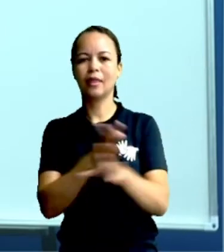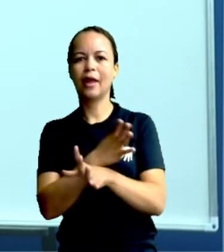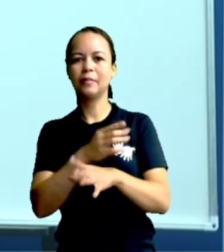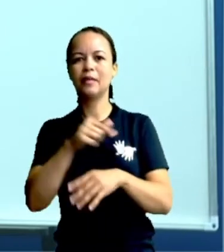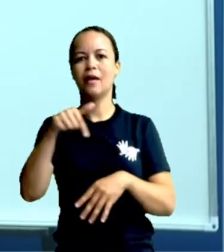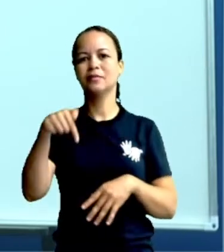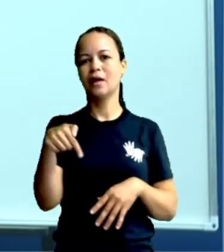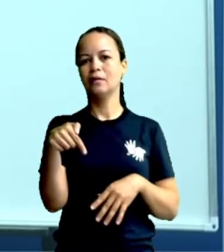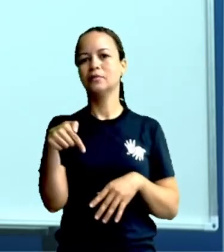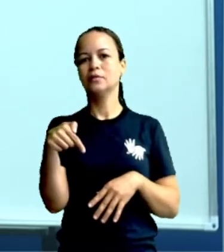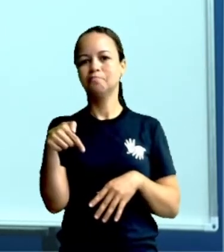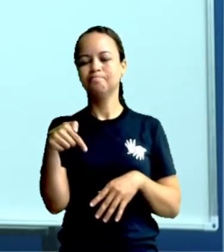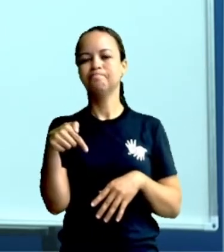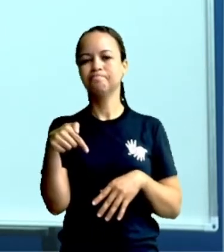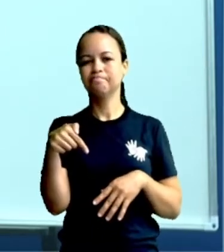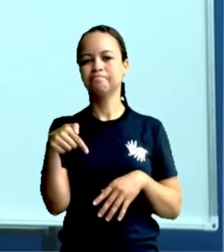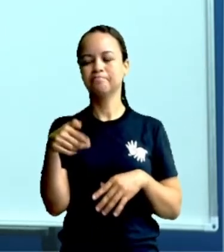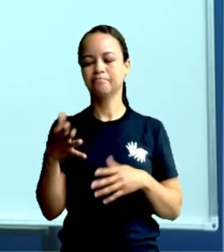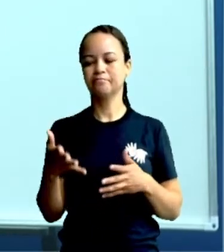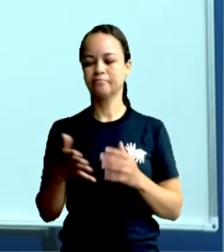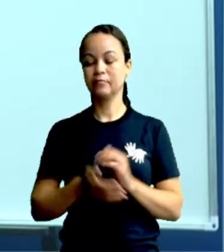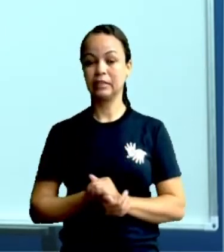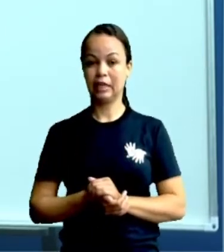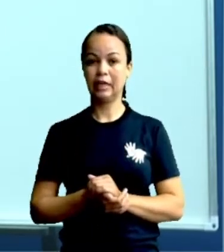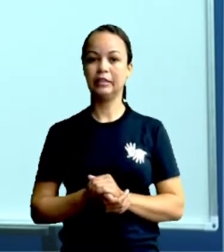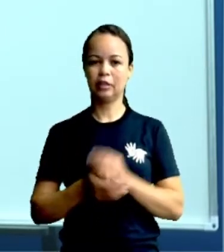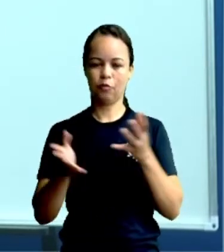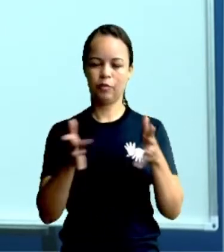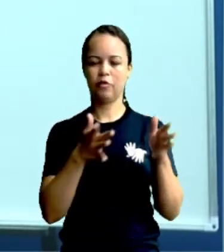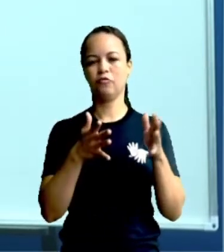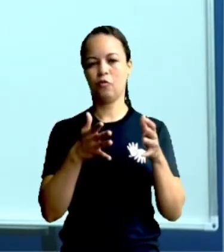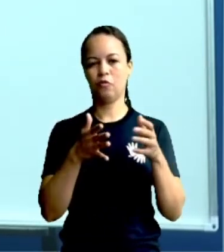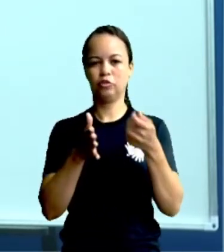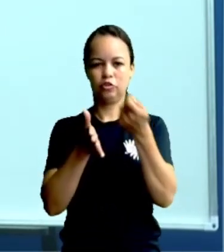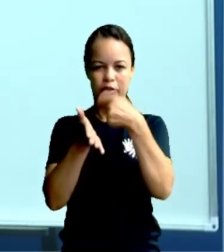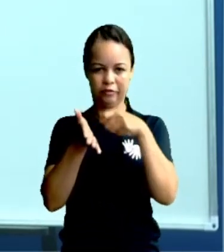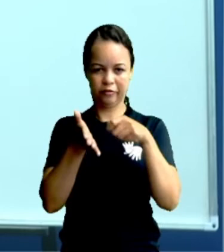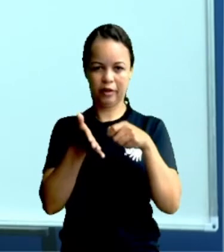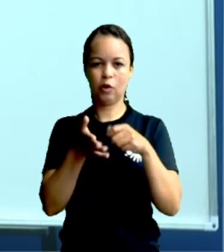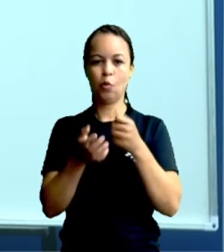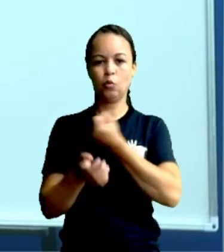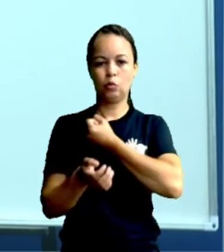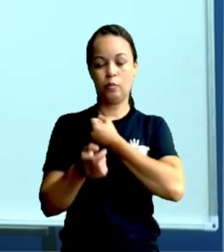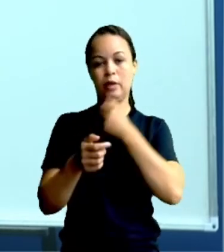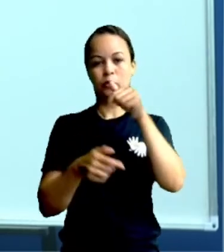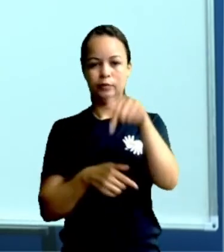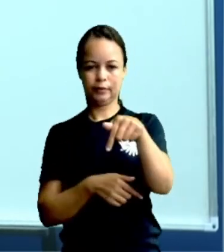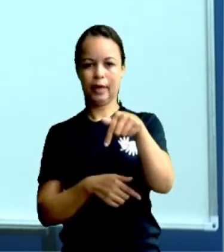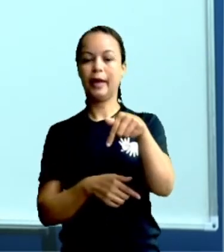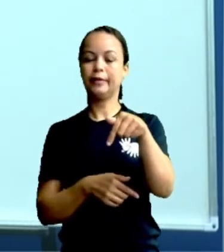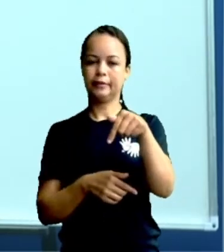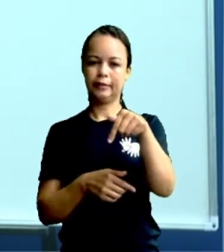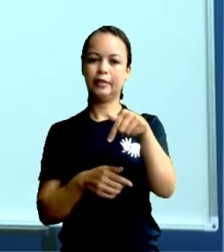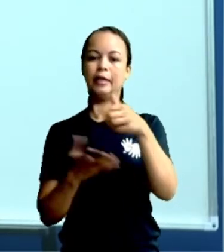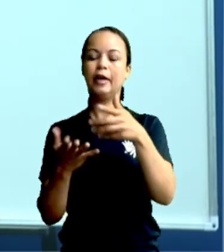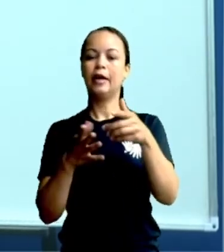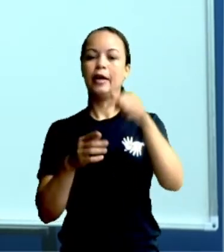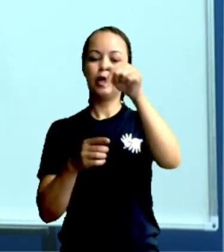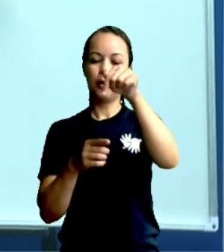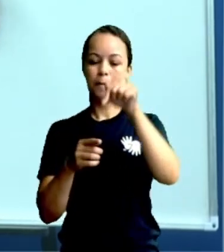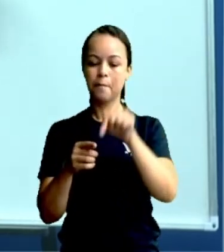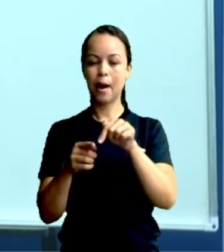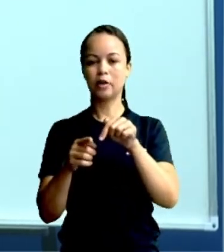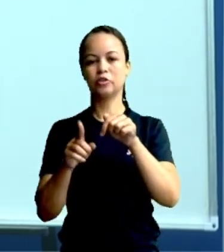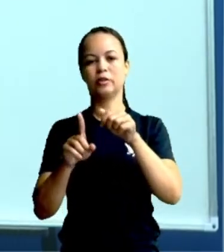atividades. Então, eu vou colocar aqui, ó, o 7 embaixo da casa da